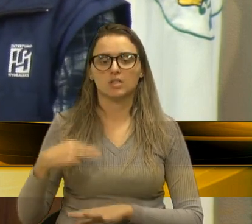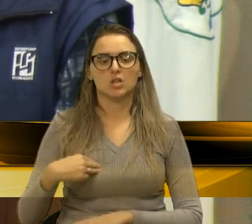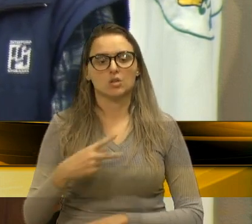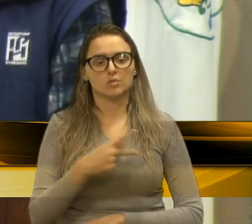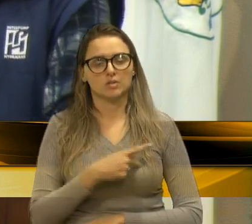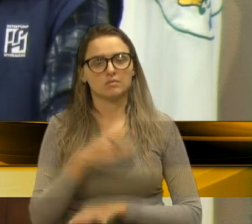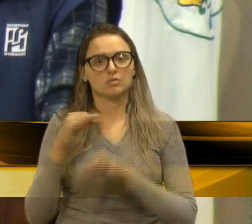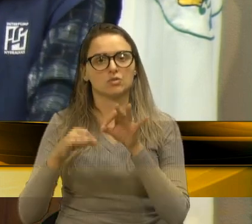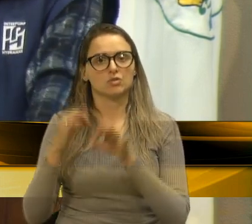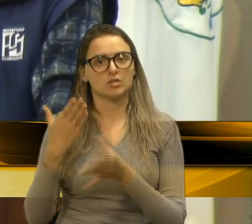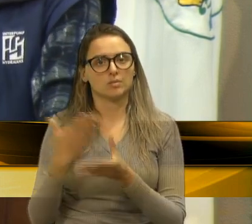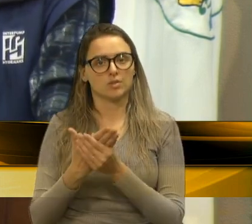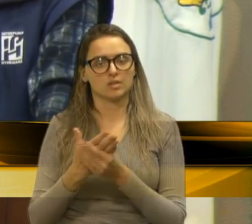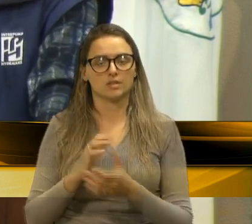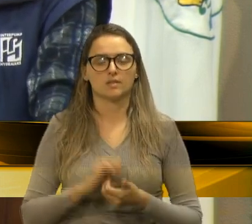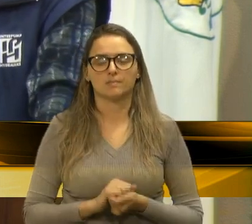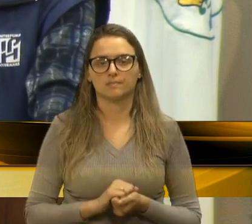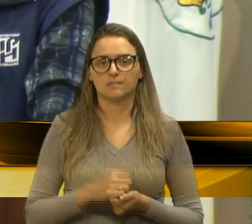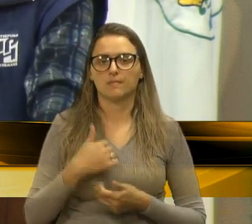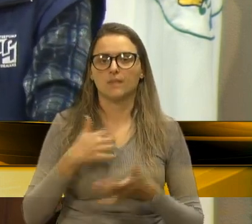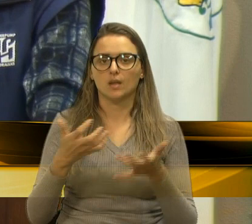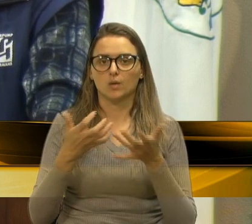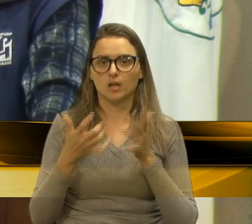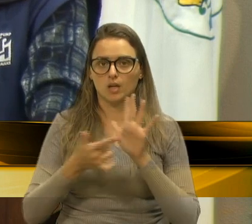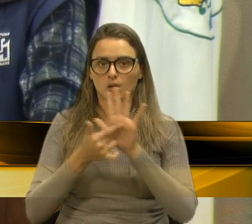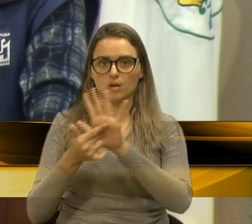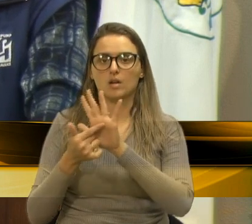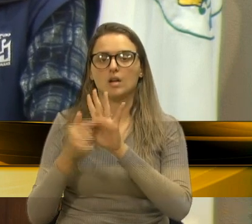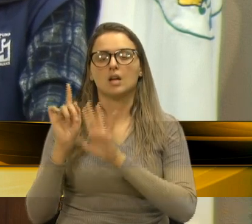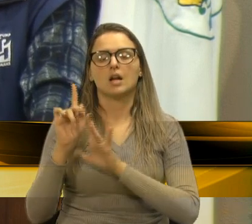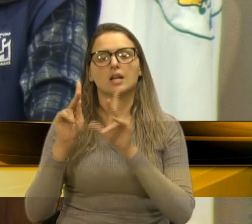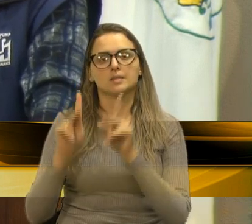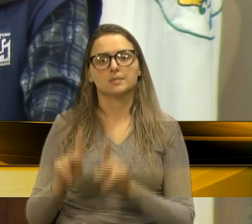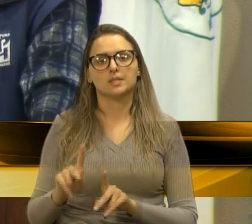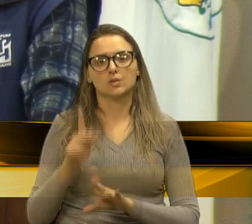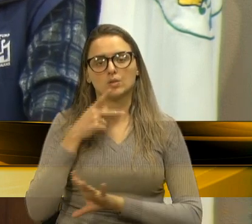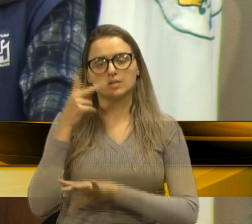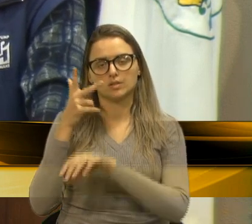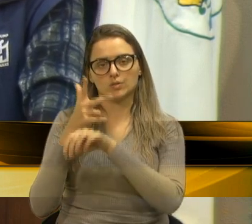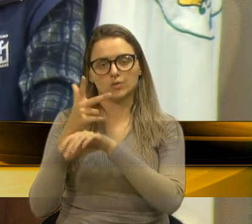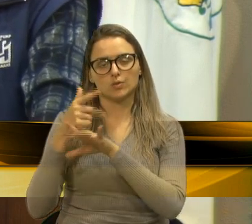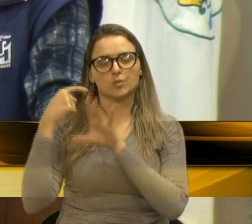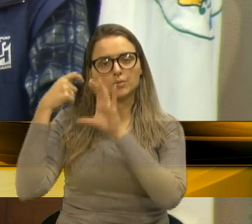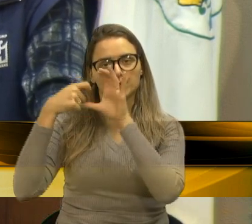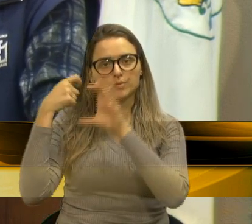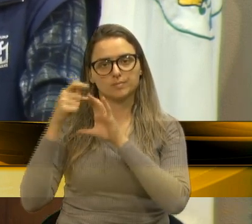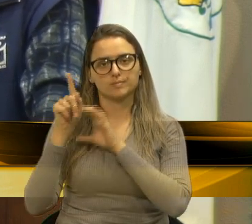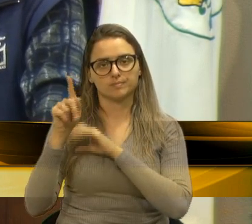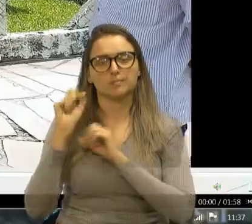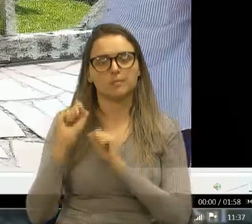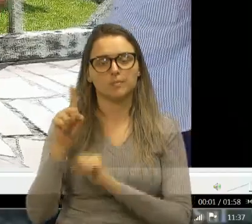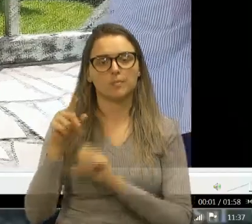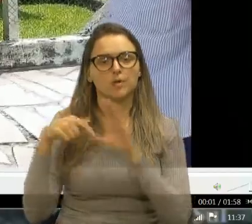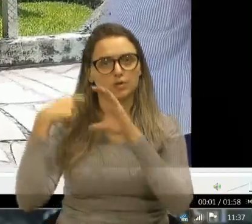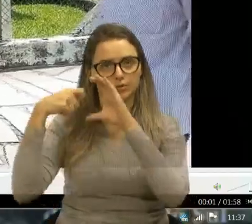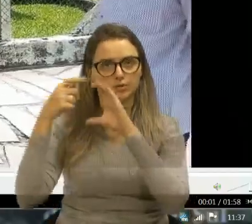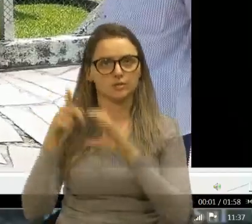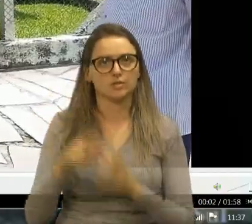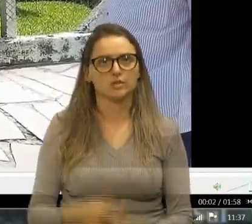a Justiça. Mas eu quero deixar os moradores falarem um relato aqui desse caso que eu falei. Pode colocar o vídeo aí.